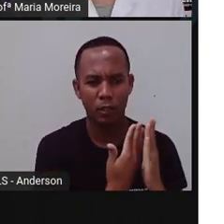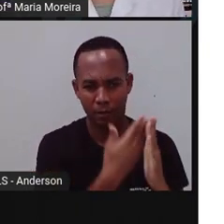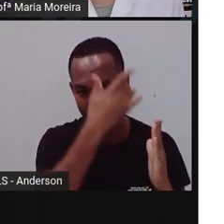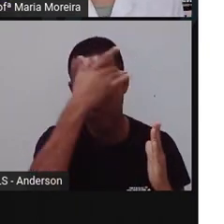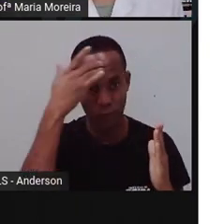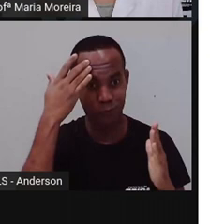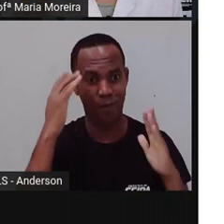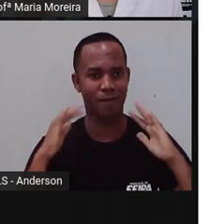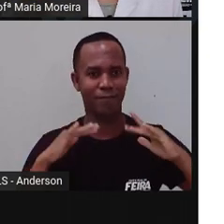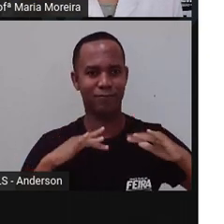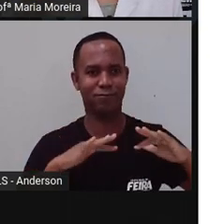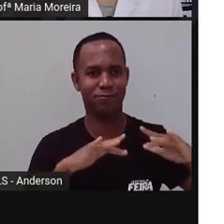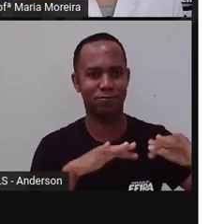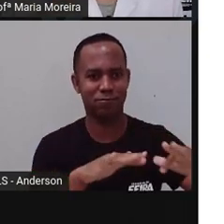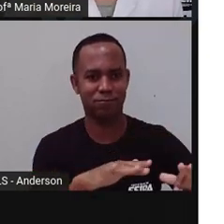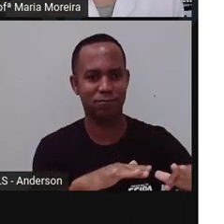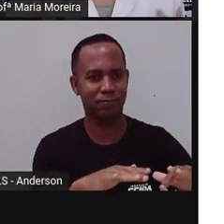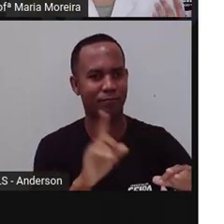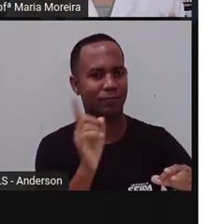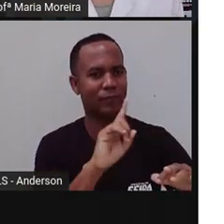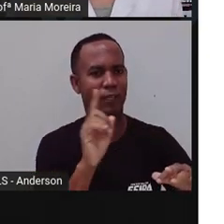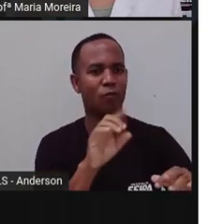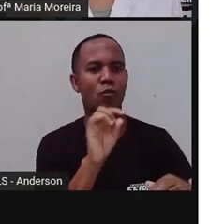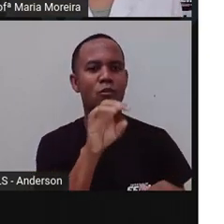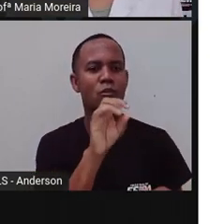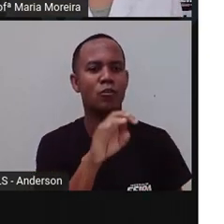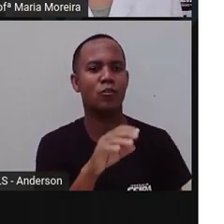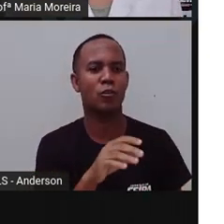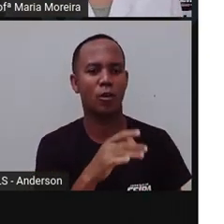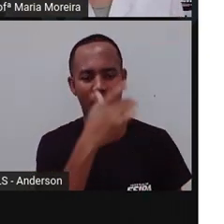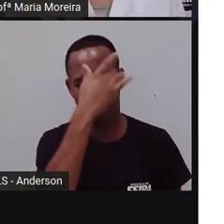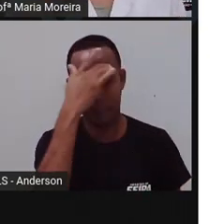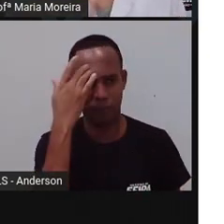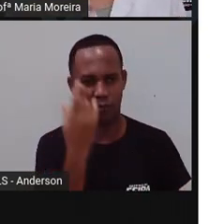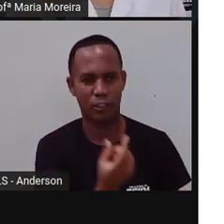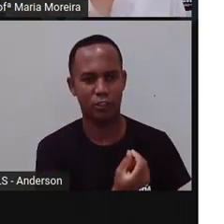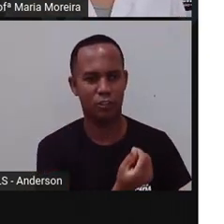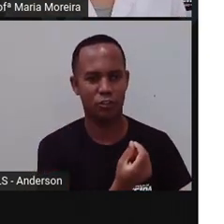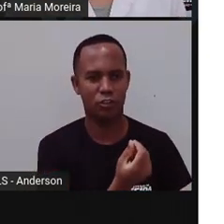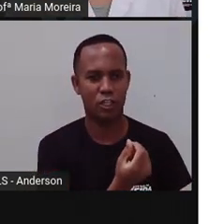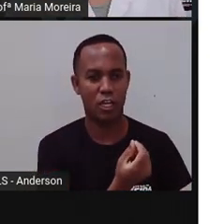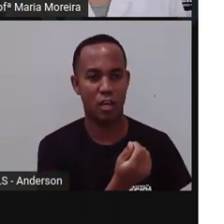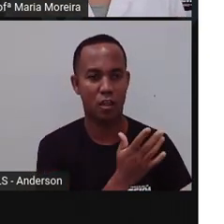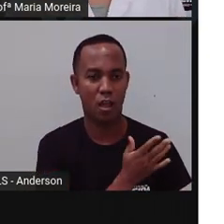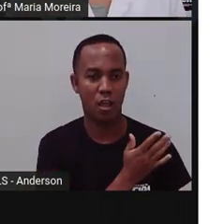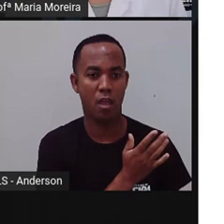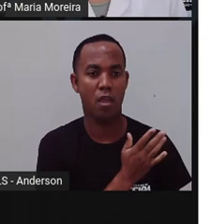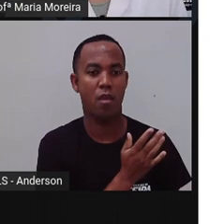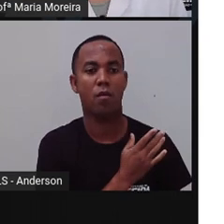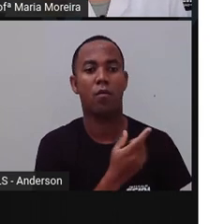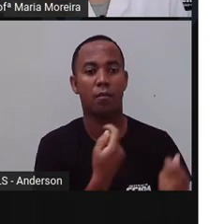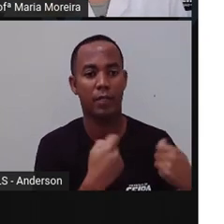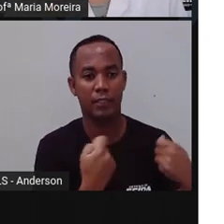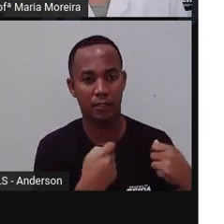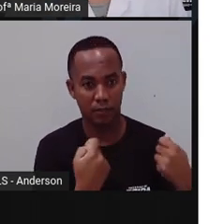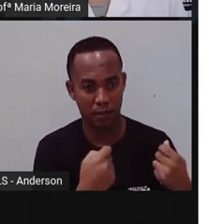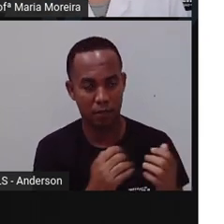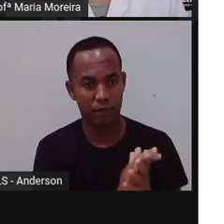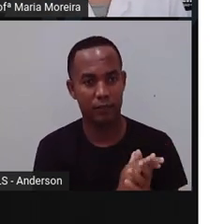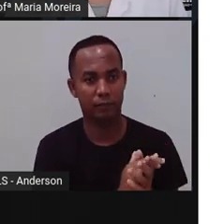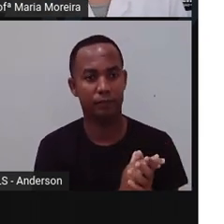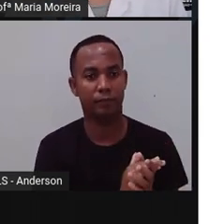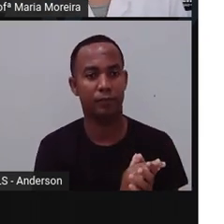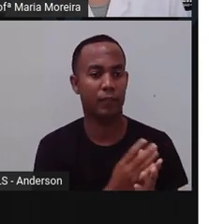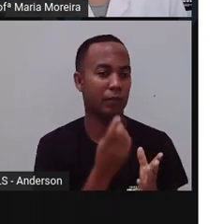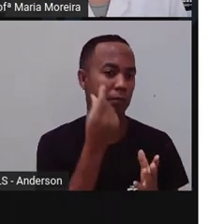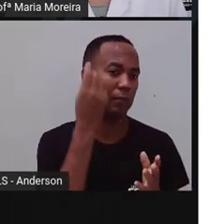Porque precisava ter o quê? Dinheiro para custear. Lembra que quando a Pró falou aqui sobre biblioteca, a Pró falou sobre o preço